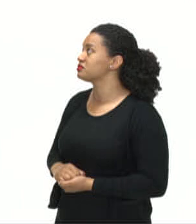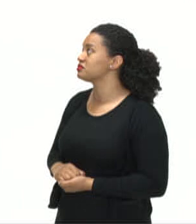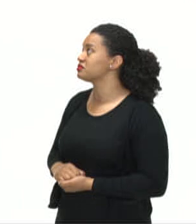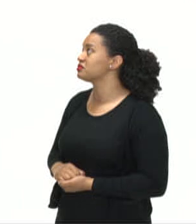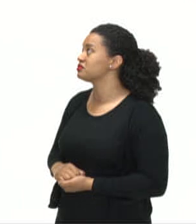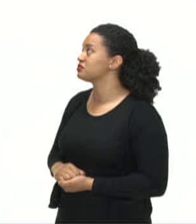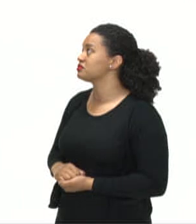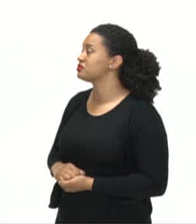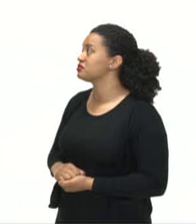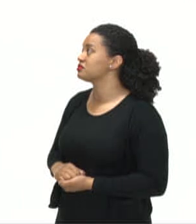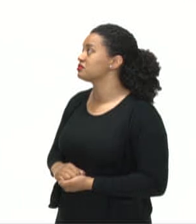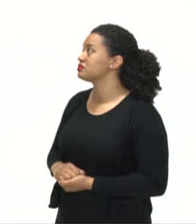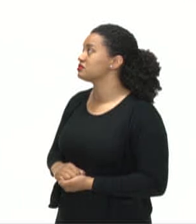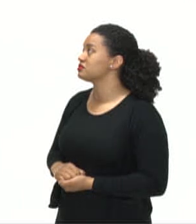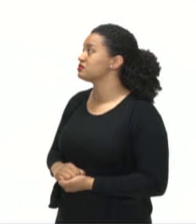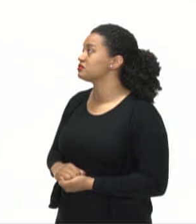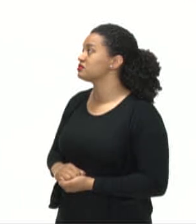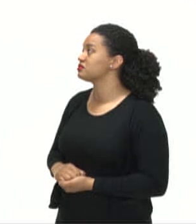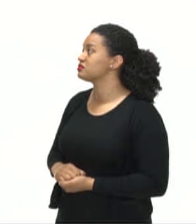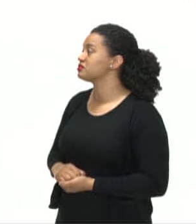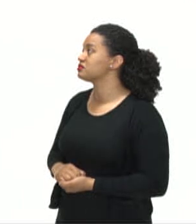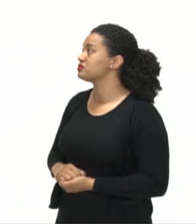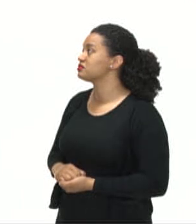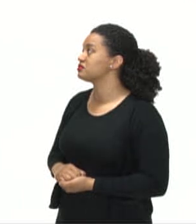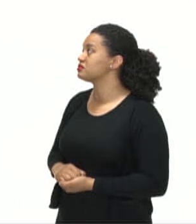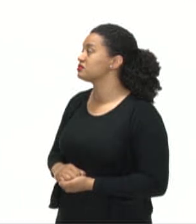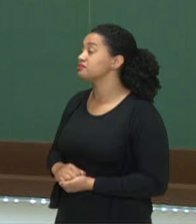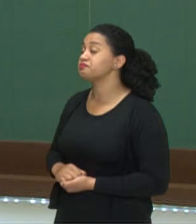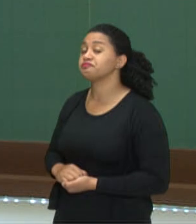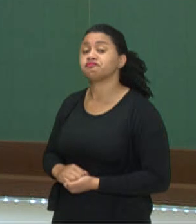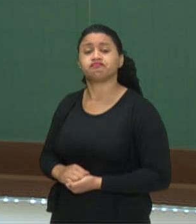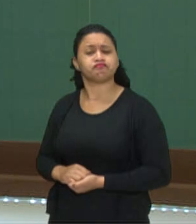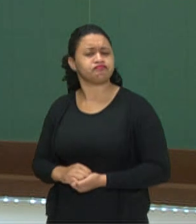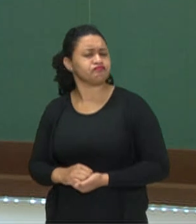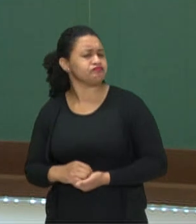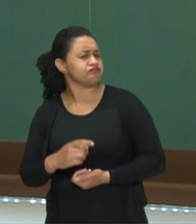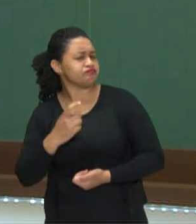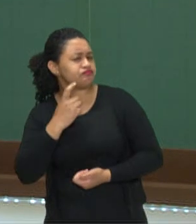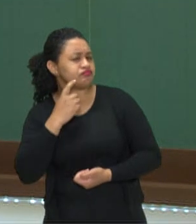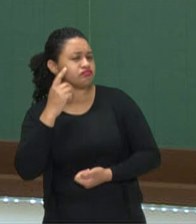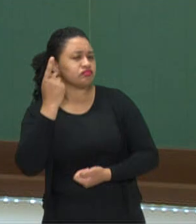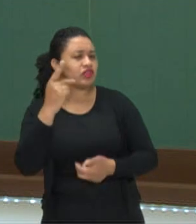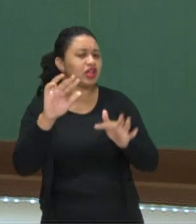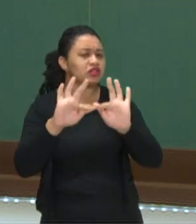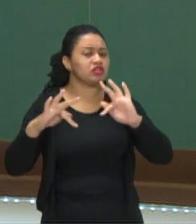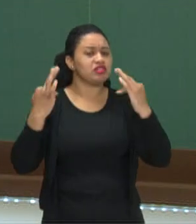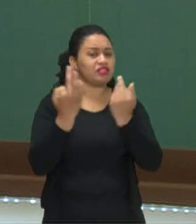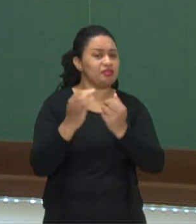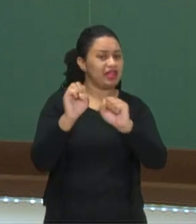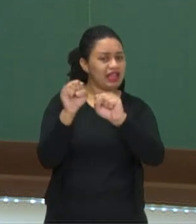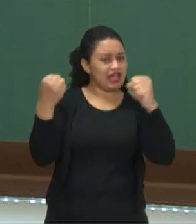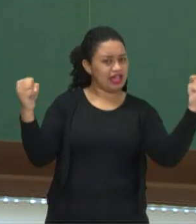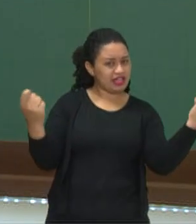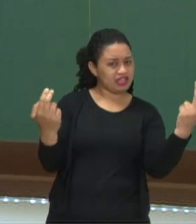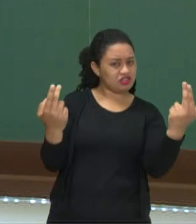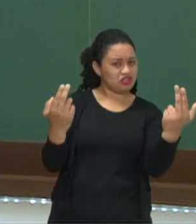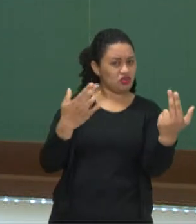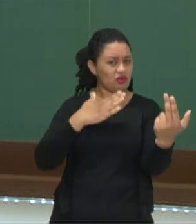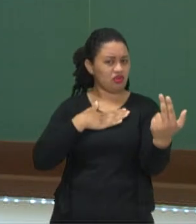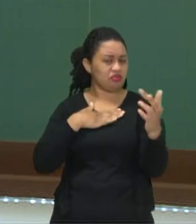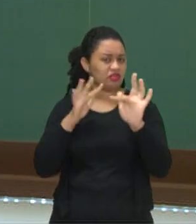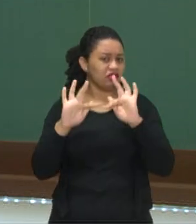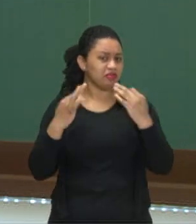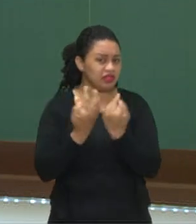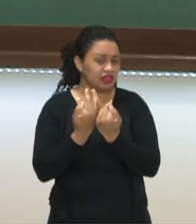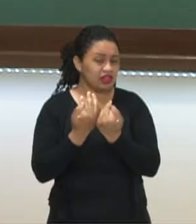Is your family big like mine? Hum... A sua família é grande como a minha? Como essa família aqui